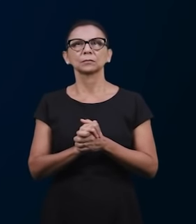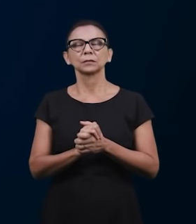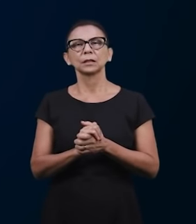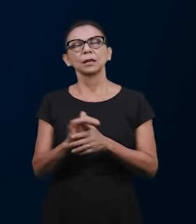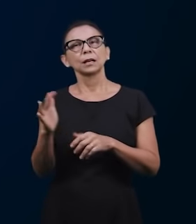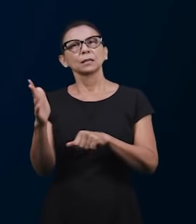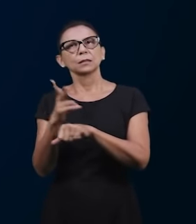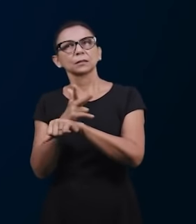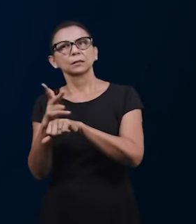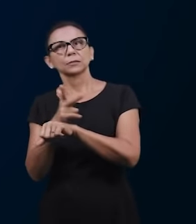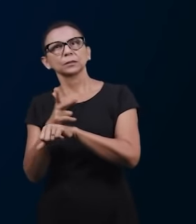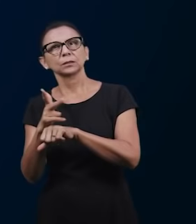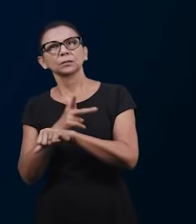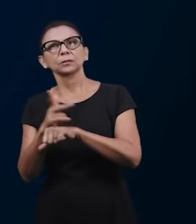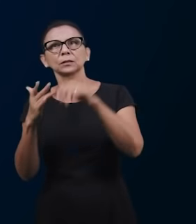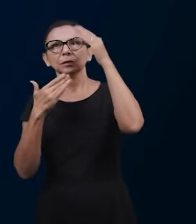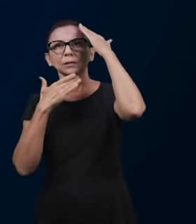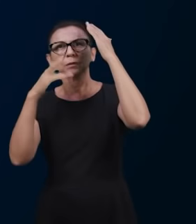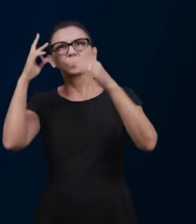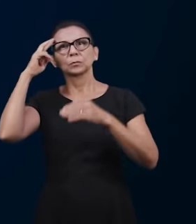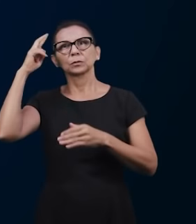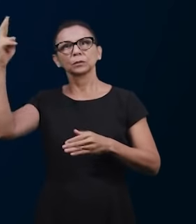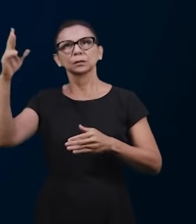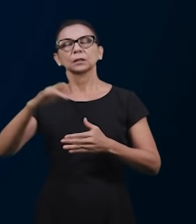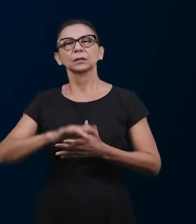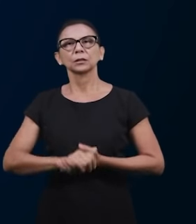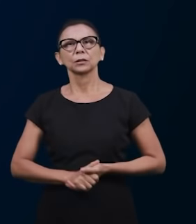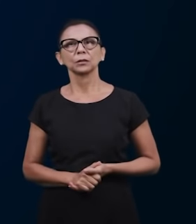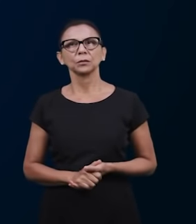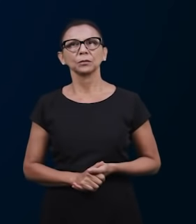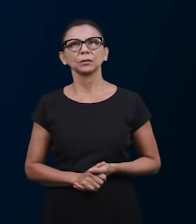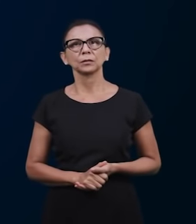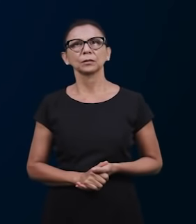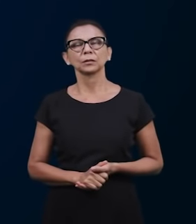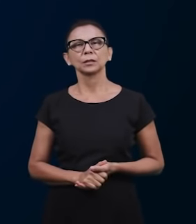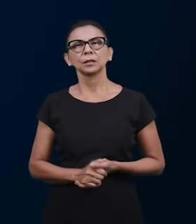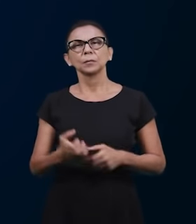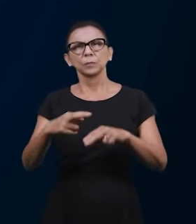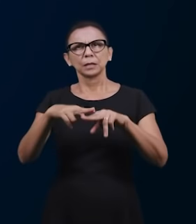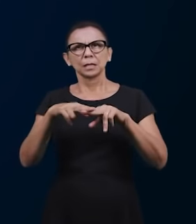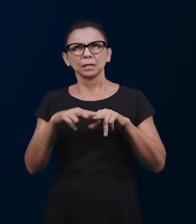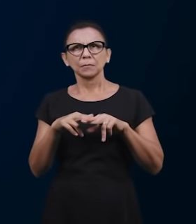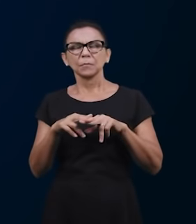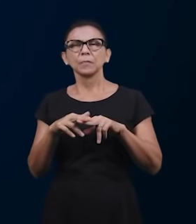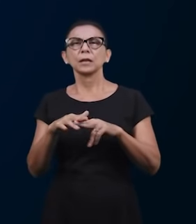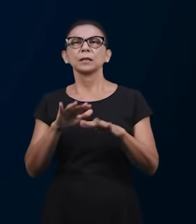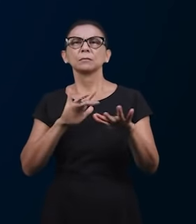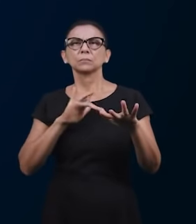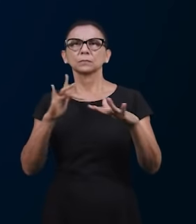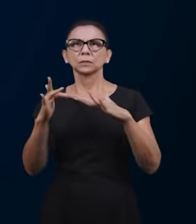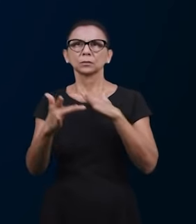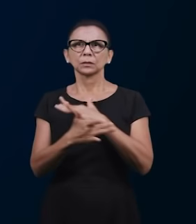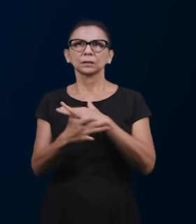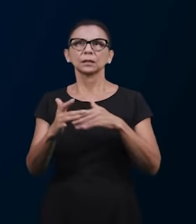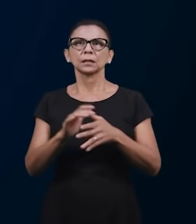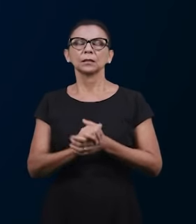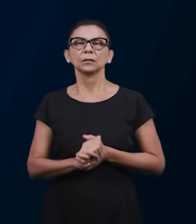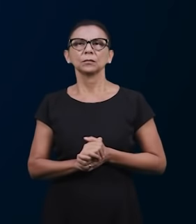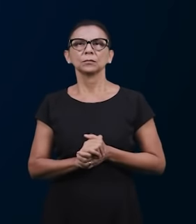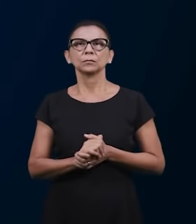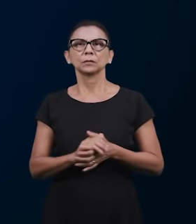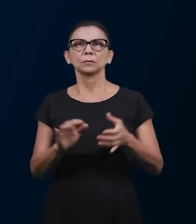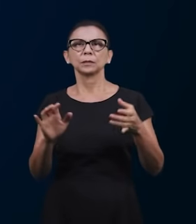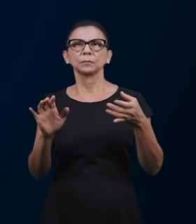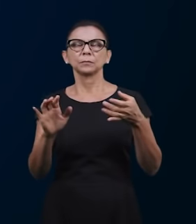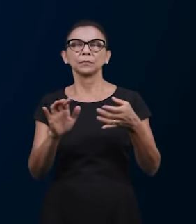grabaciones, porque le agradecemos ao Senhor por permitir que nos llegue assim por este medio, por